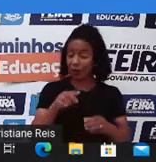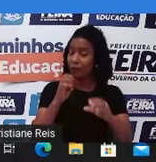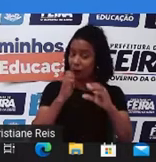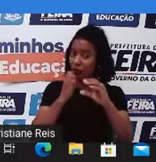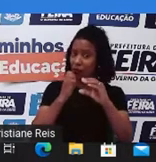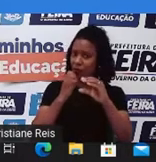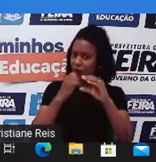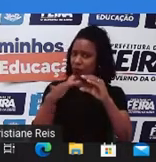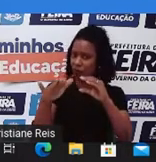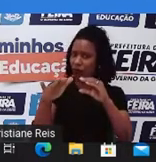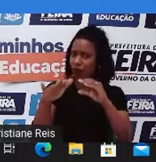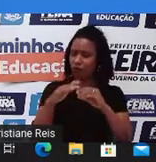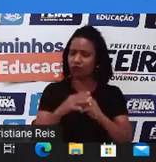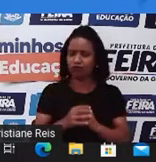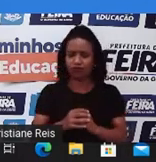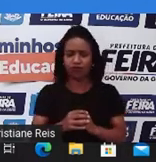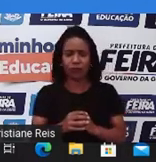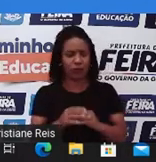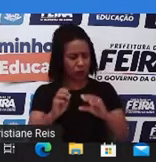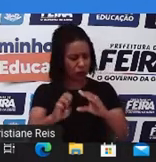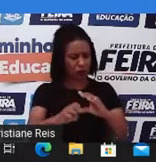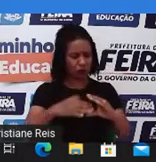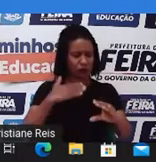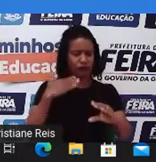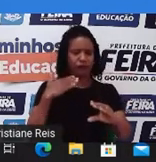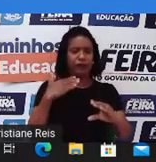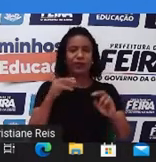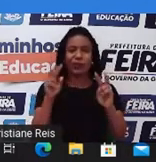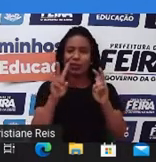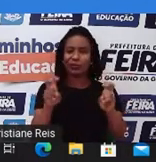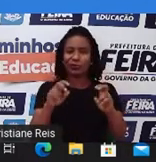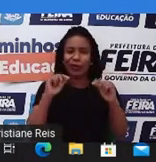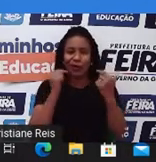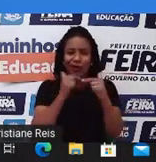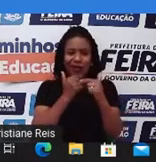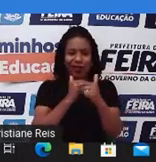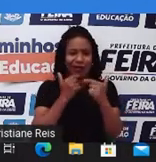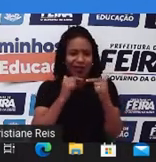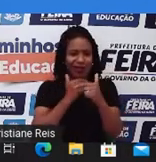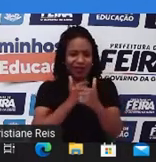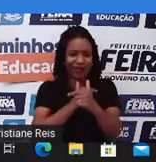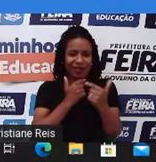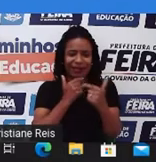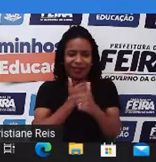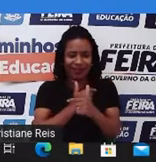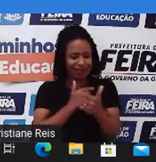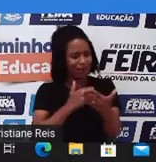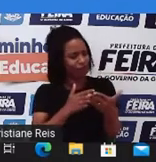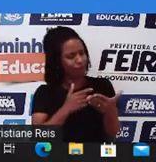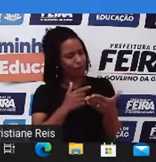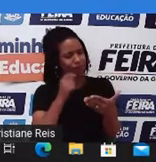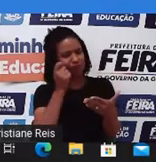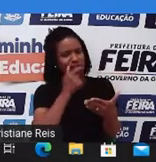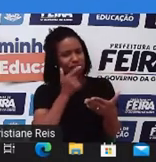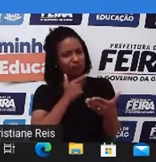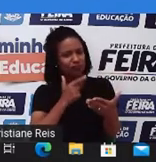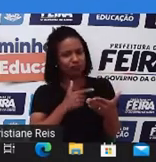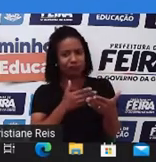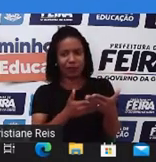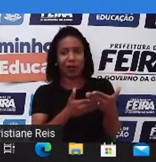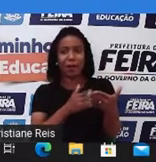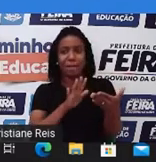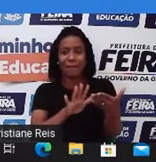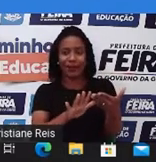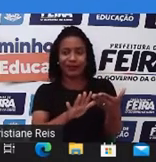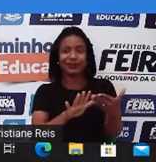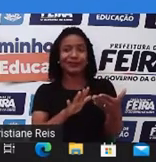com um assunto muito engraçado, mas que obviamente é um golpe. E aí? Como é então que a gente